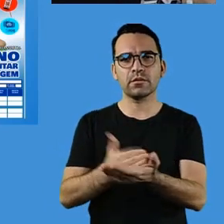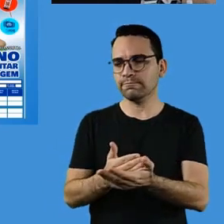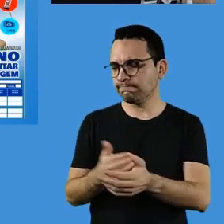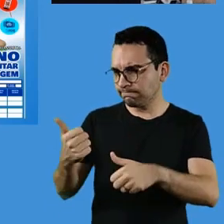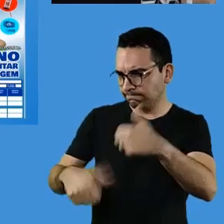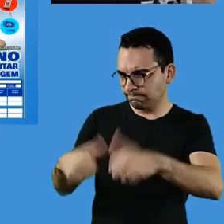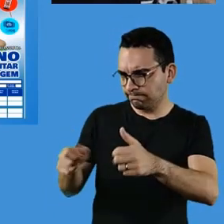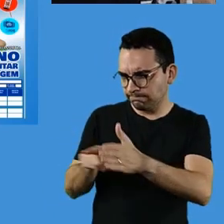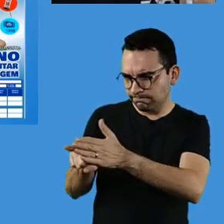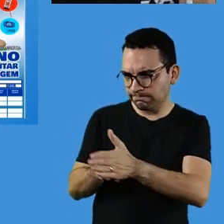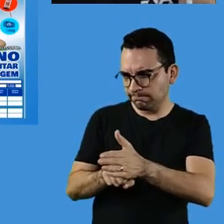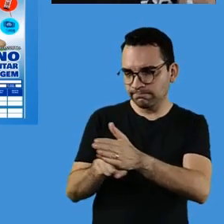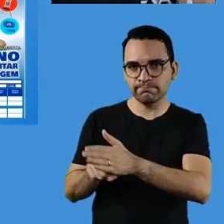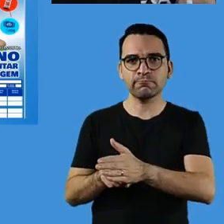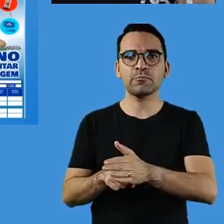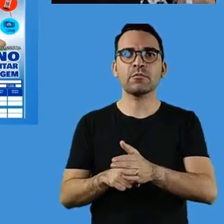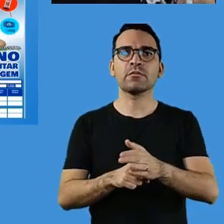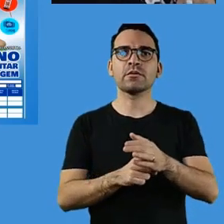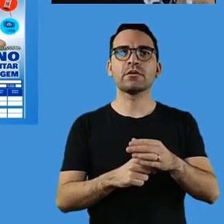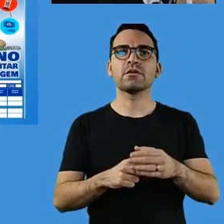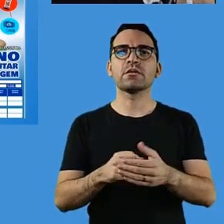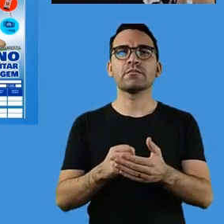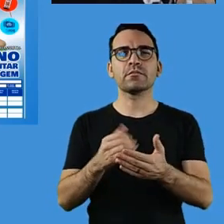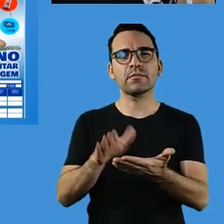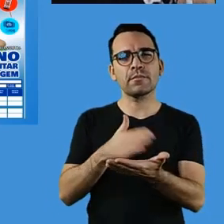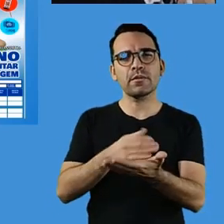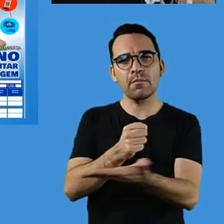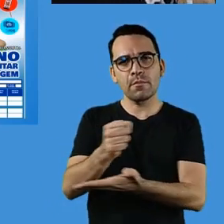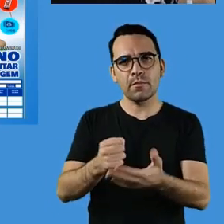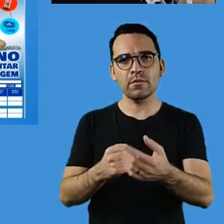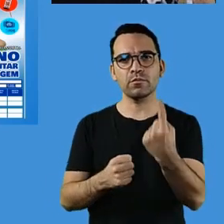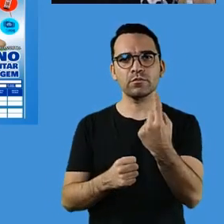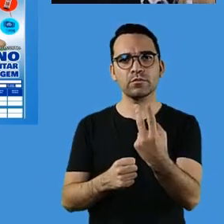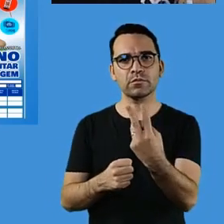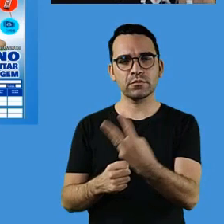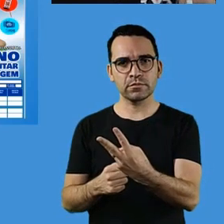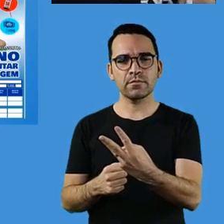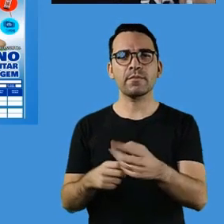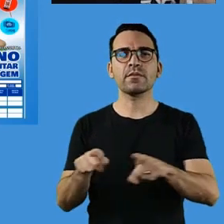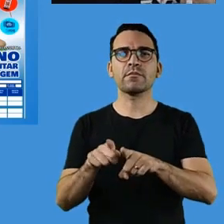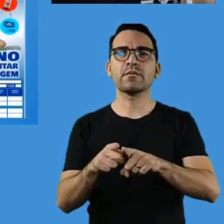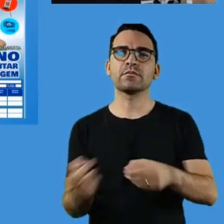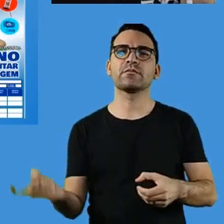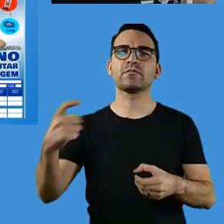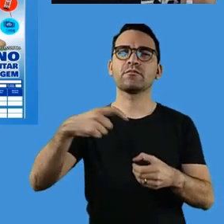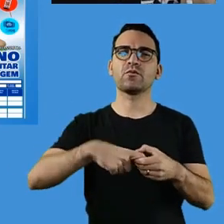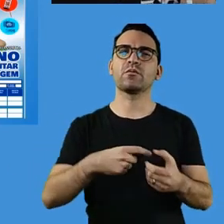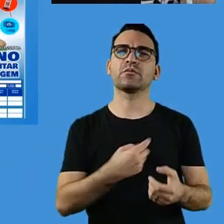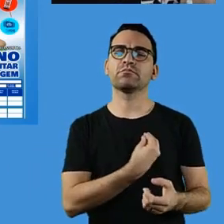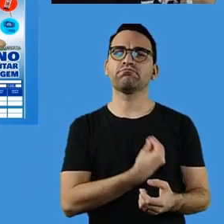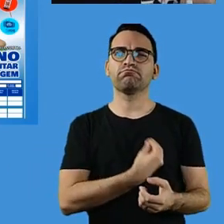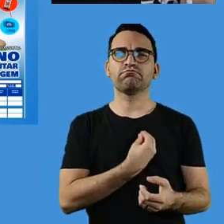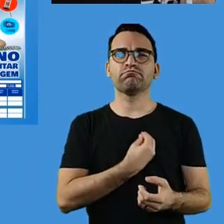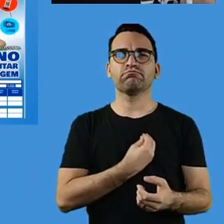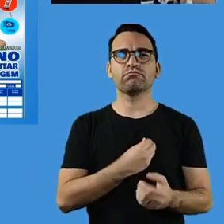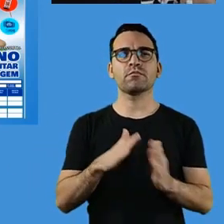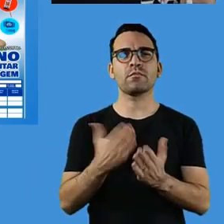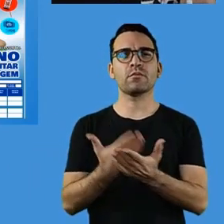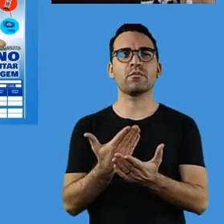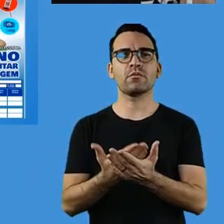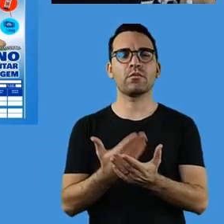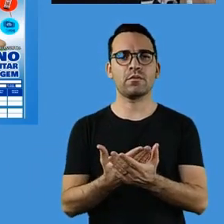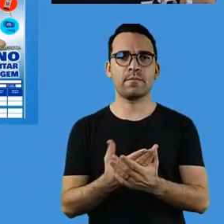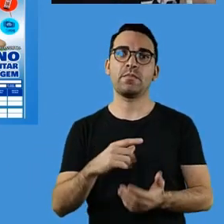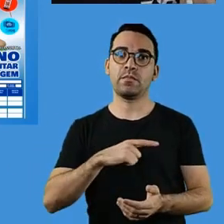2 e 3 e com retorno presencial, a equipe pedagógica da instituição será responsável em organizar,